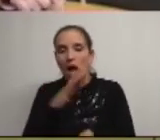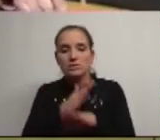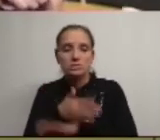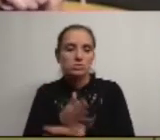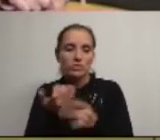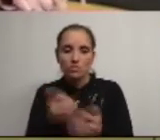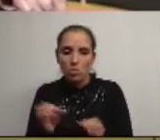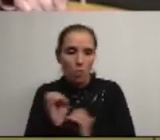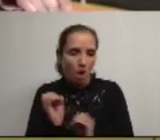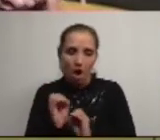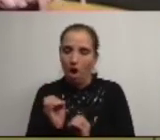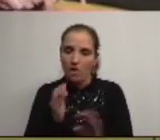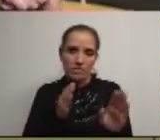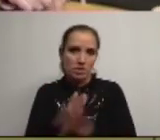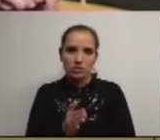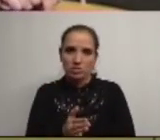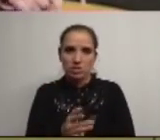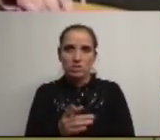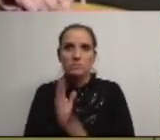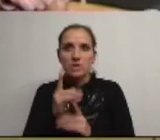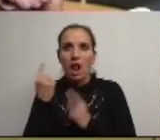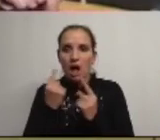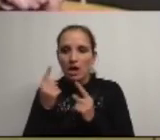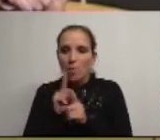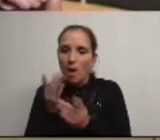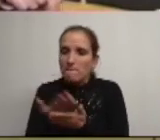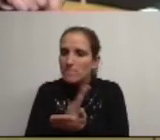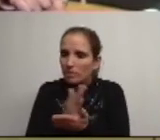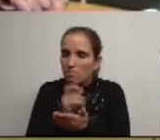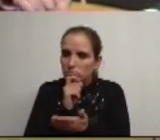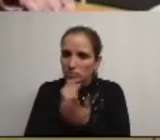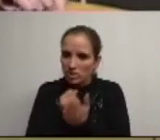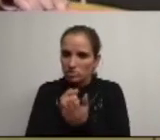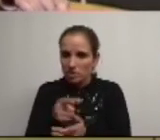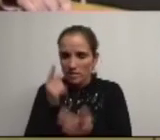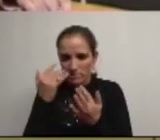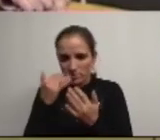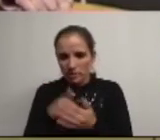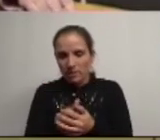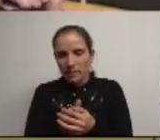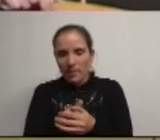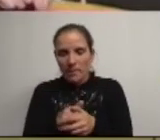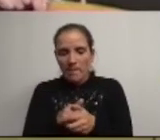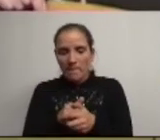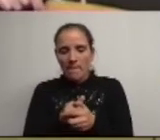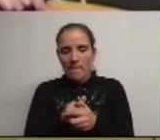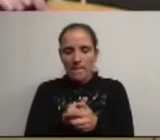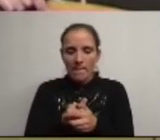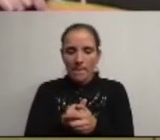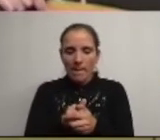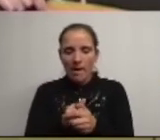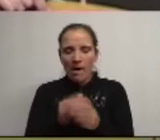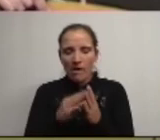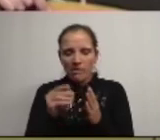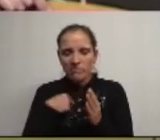possibilidade de ter acesso direto então temos de ter alguém que seja o mediator desta informação e é isso que nós é o modelo que nós defendemos